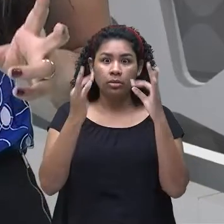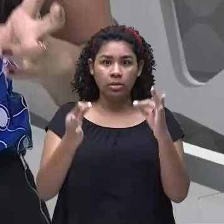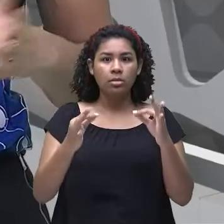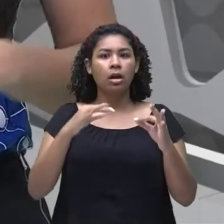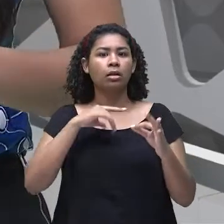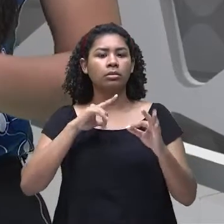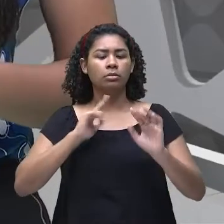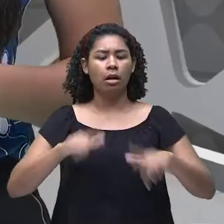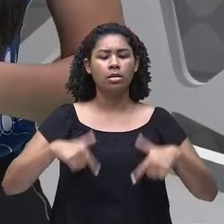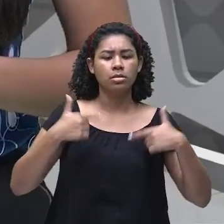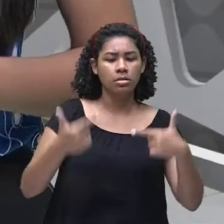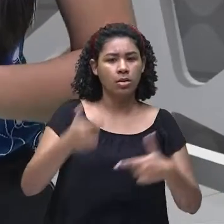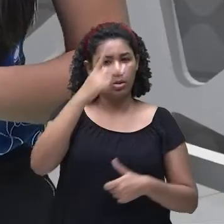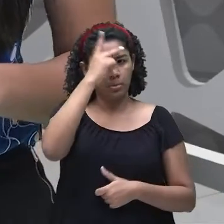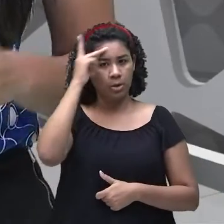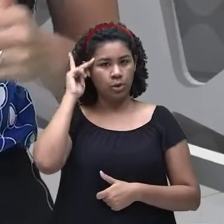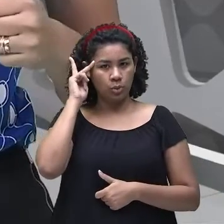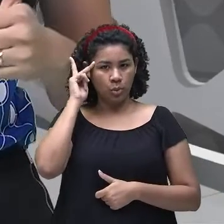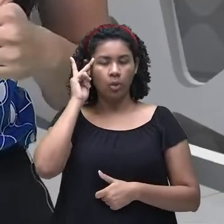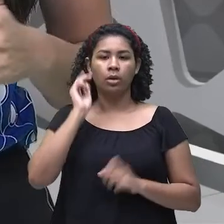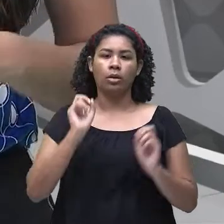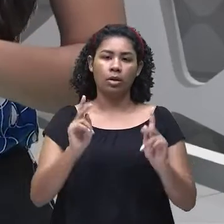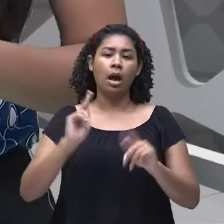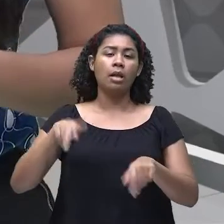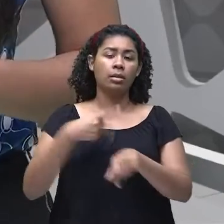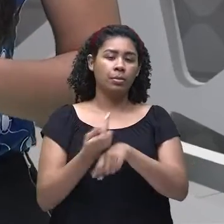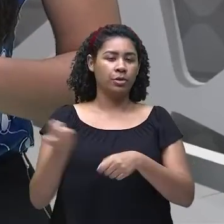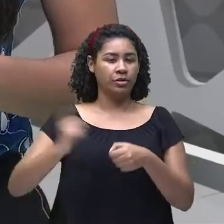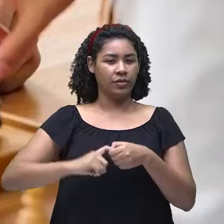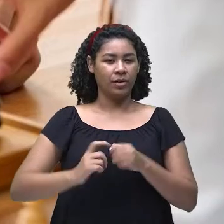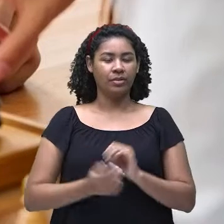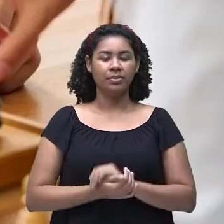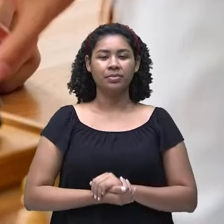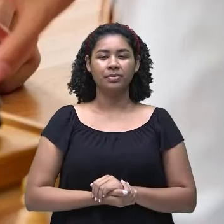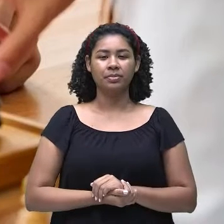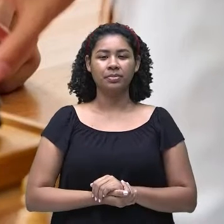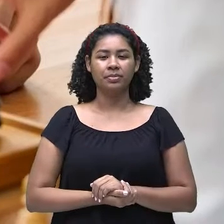ações, naquilo que está aparecendo. Daqui a pouco a gente volta. Let's go!